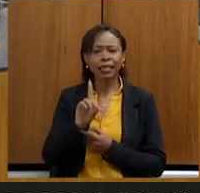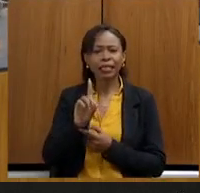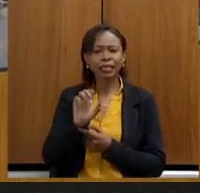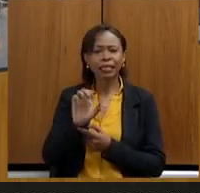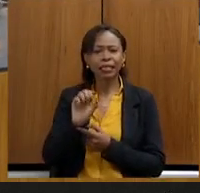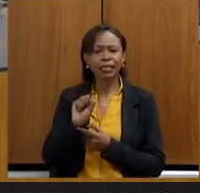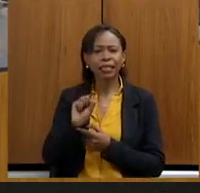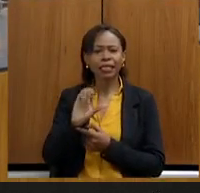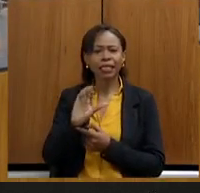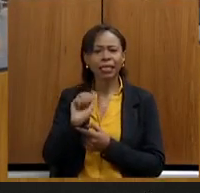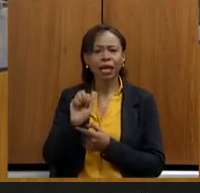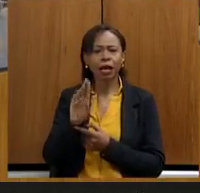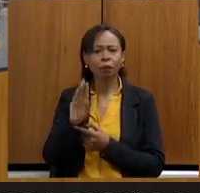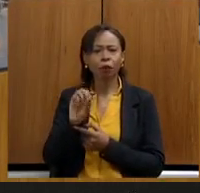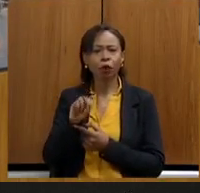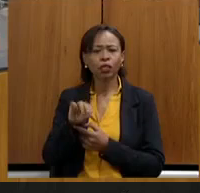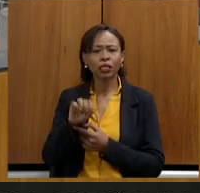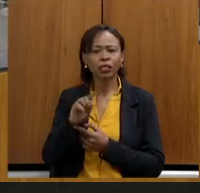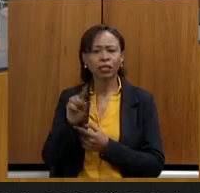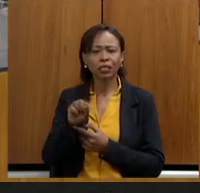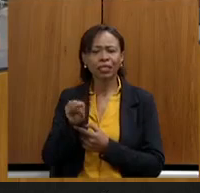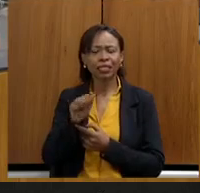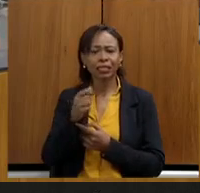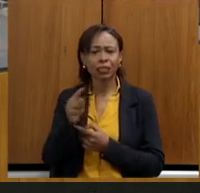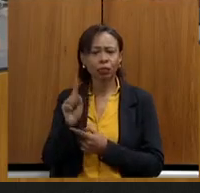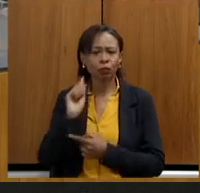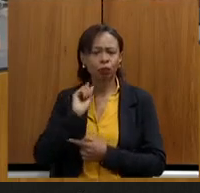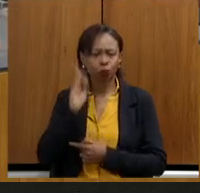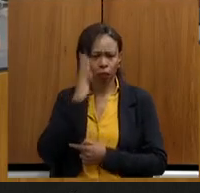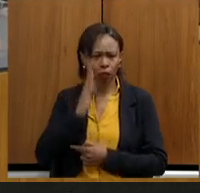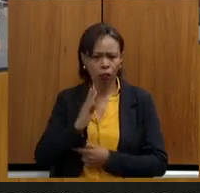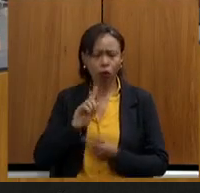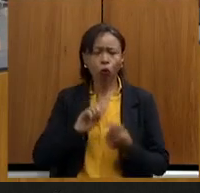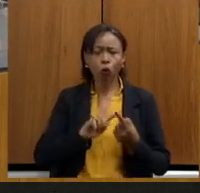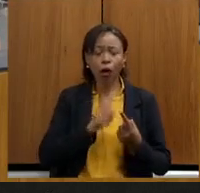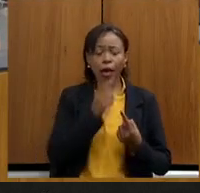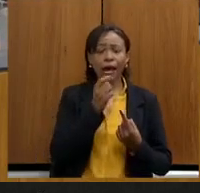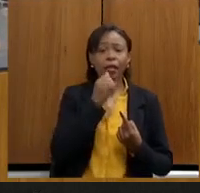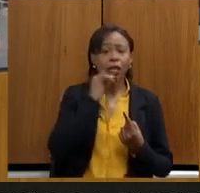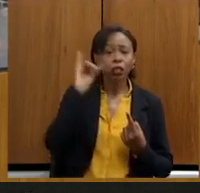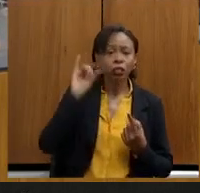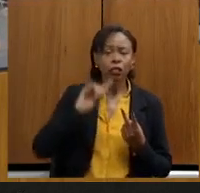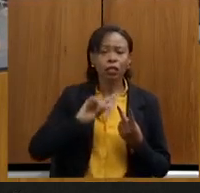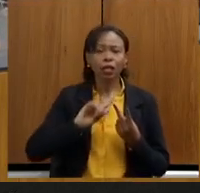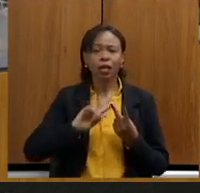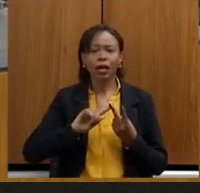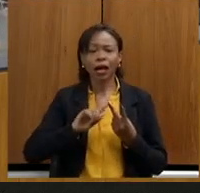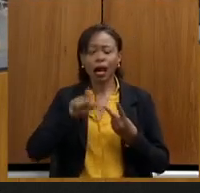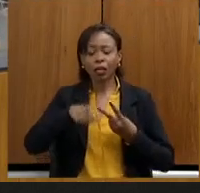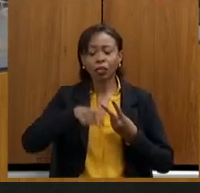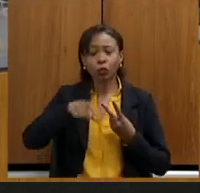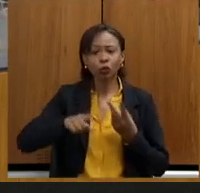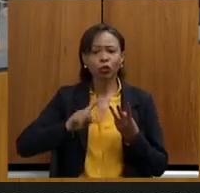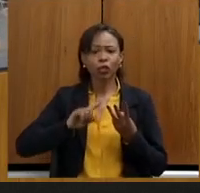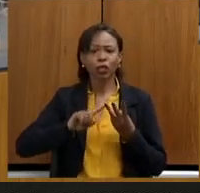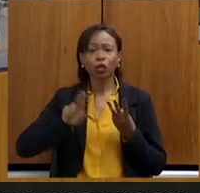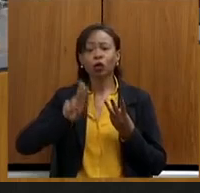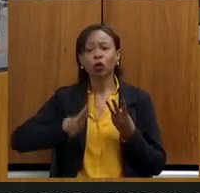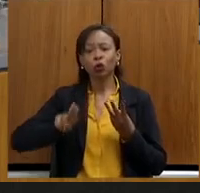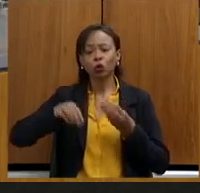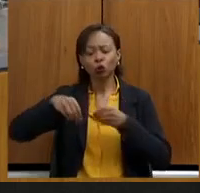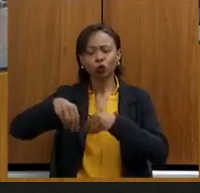é a energia, o segundo é a agricultura e o terceiro o uso do solo. Então, em termos de energia,